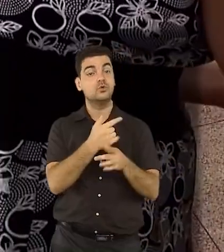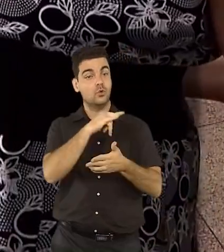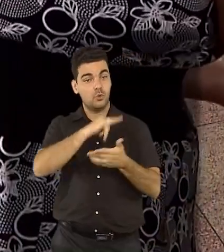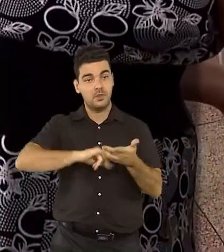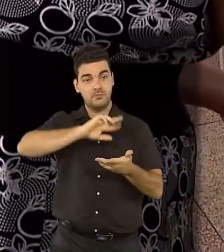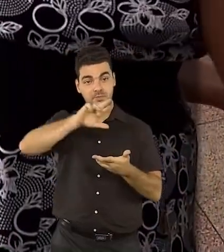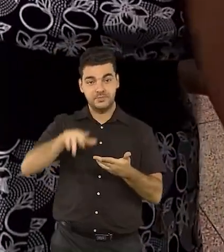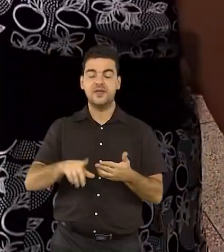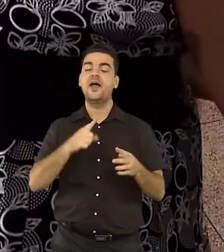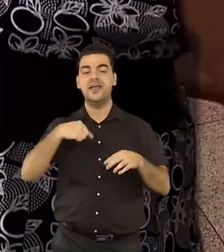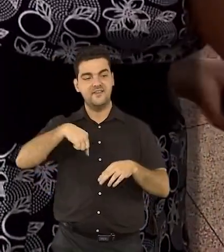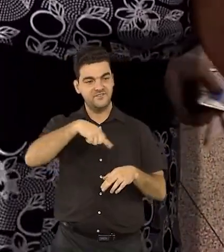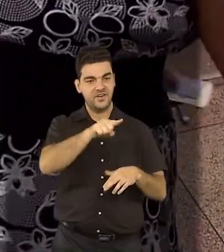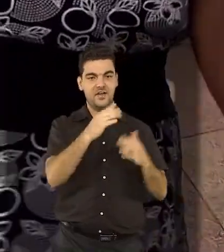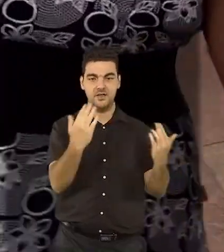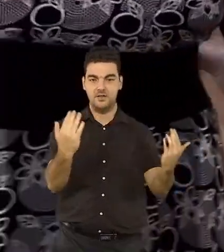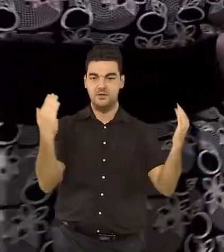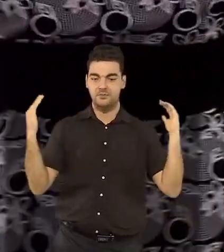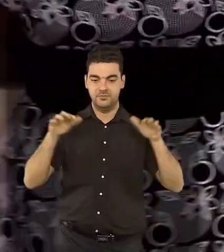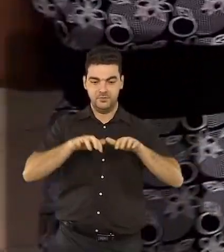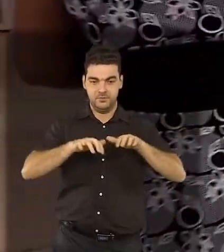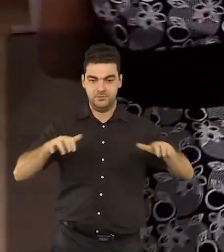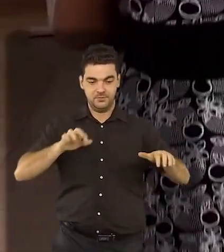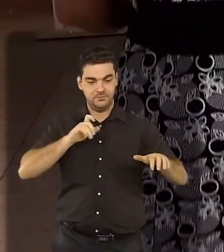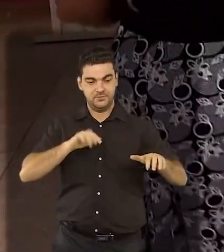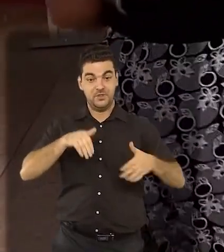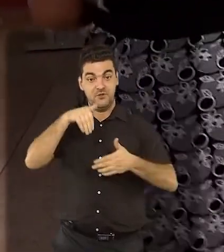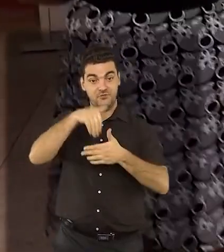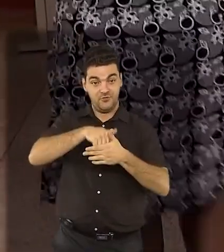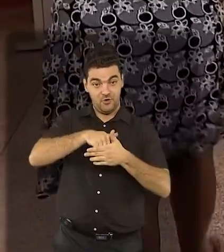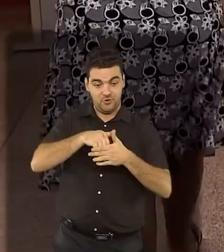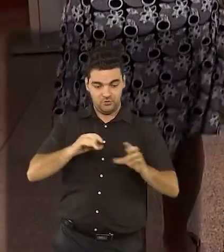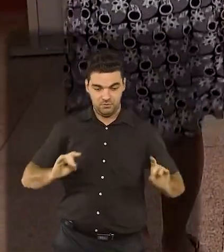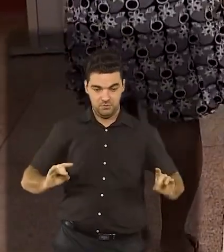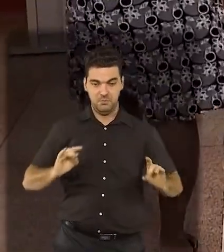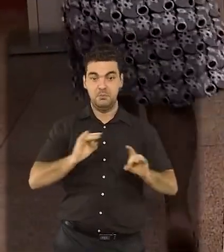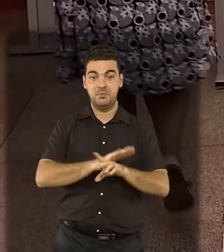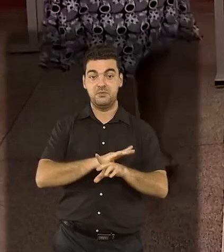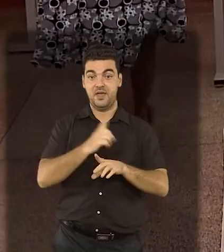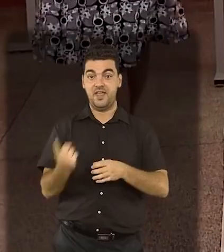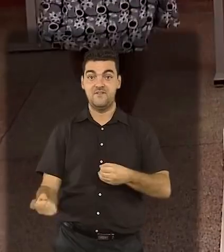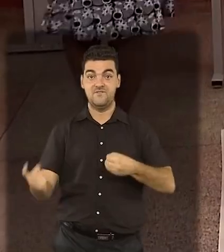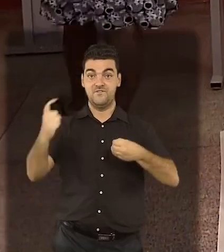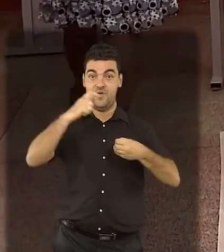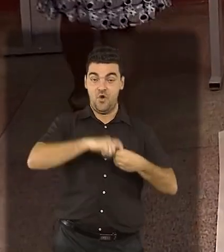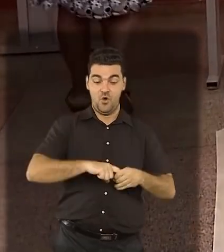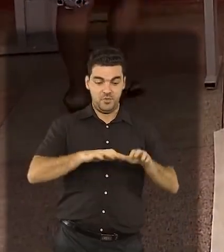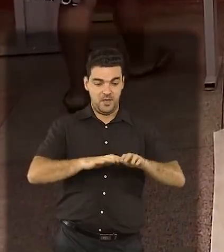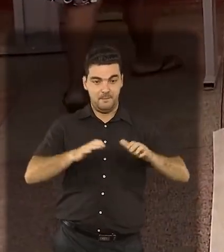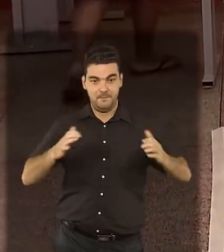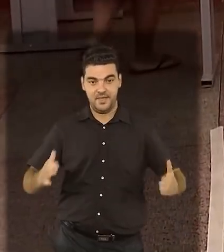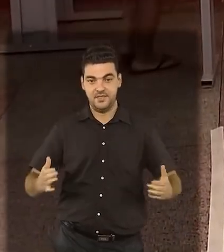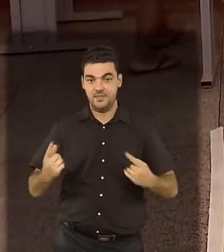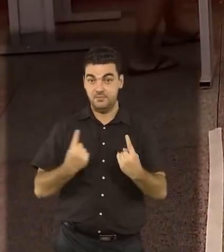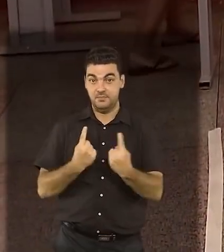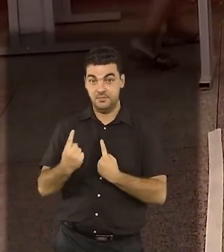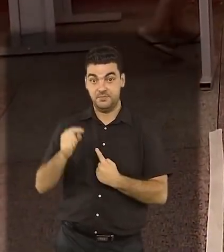o eleitor dirige-se até a urna eletrônica, digita o seu voto, retorna até a mesa receptora,